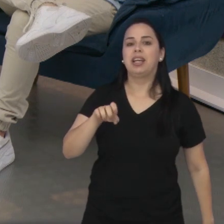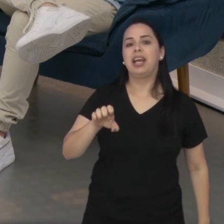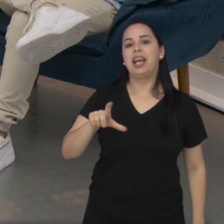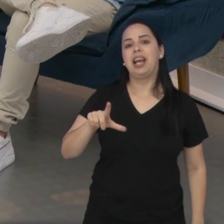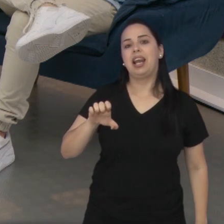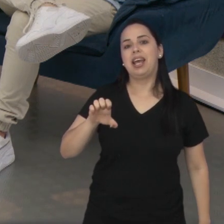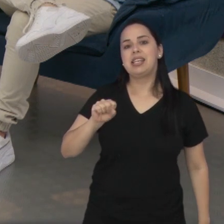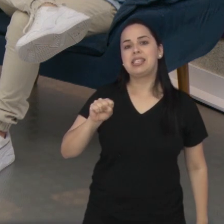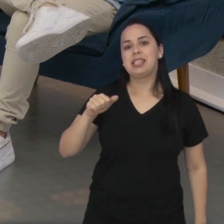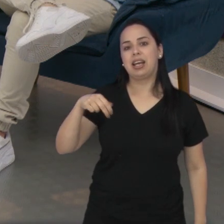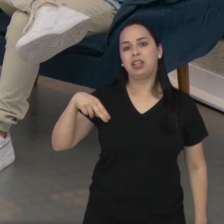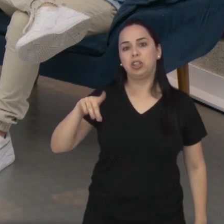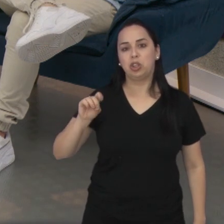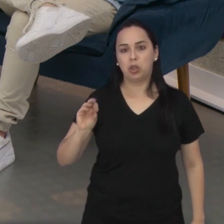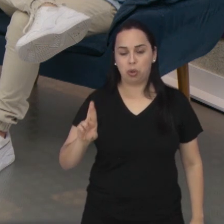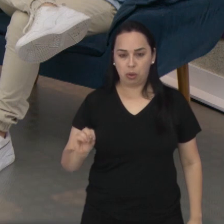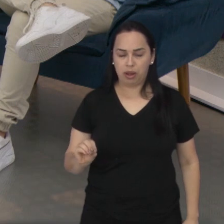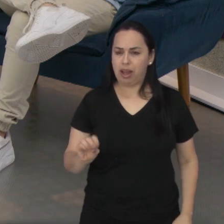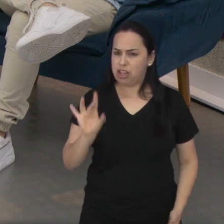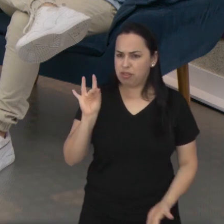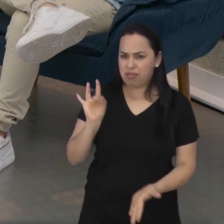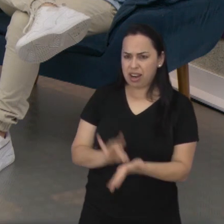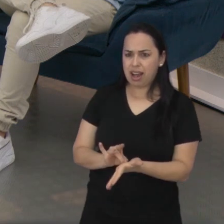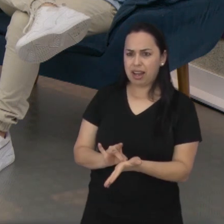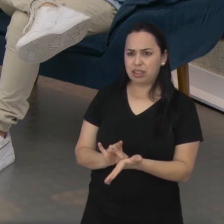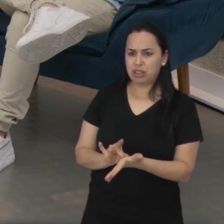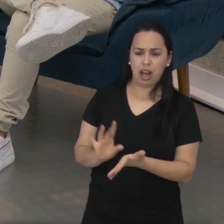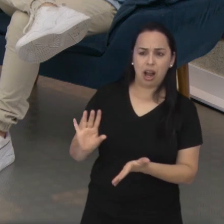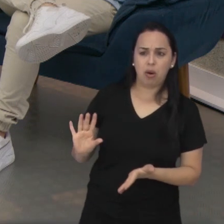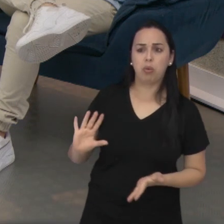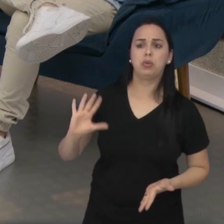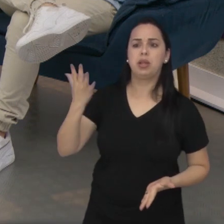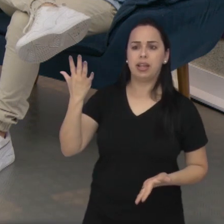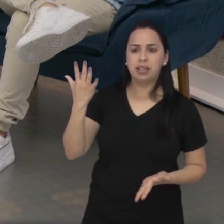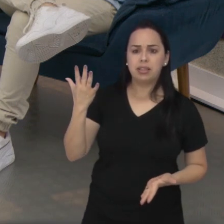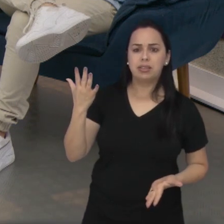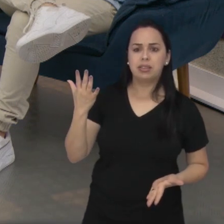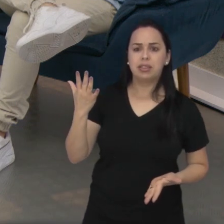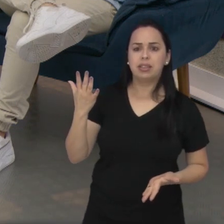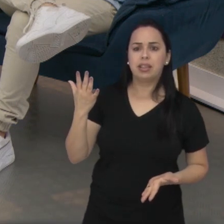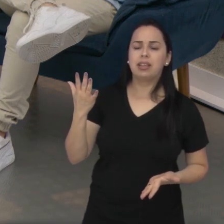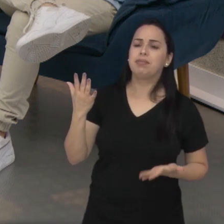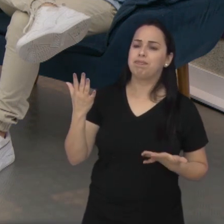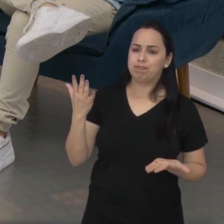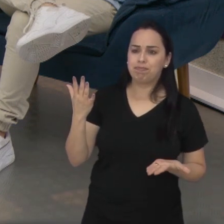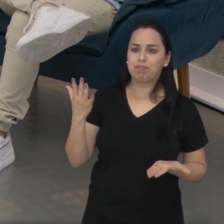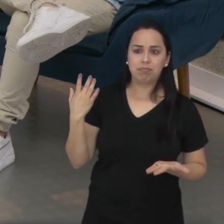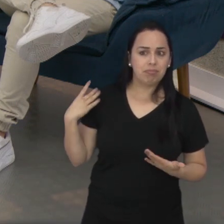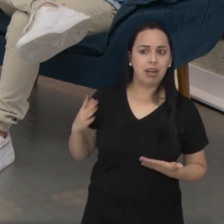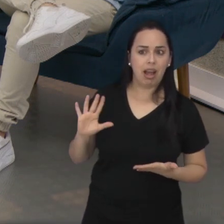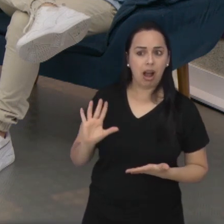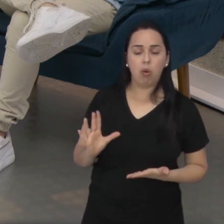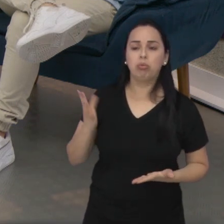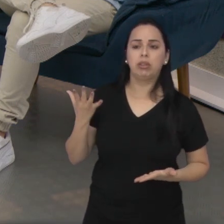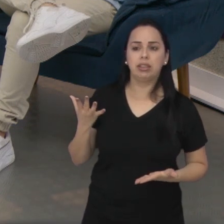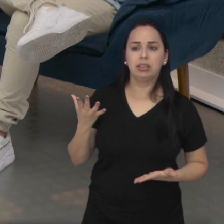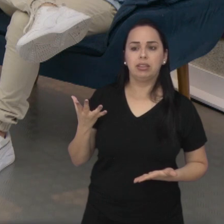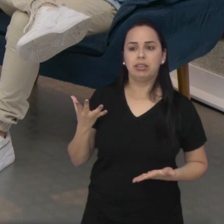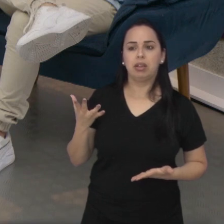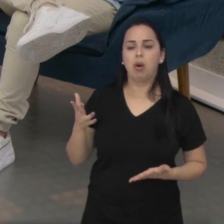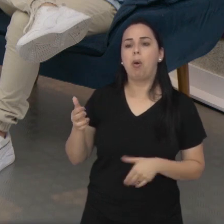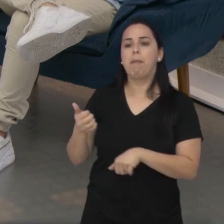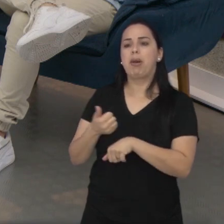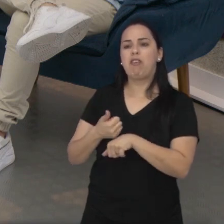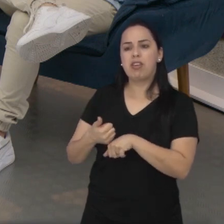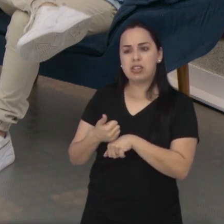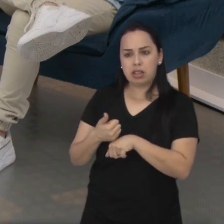Professor, isso é uma realidade atual? E por essa realidade acontecer,